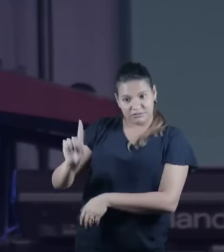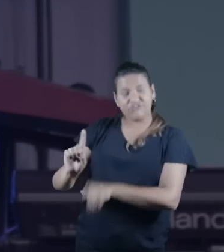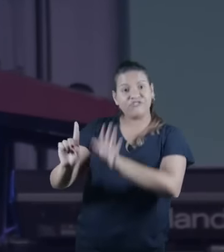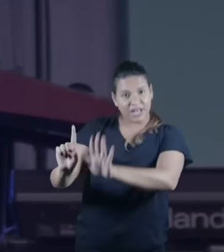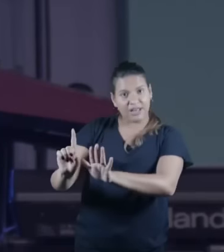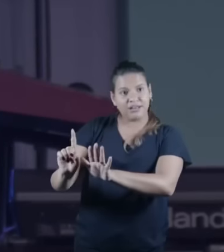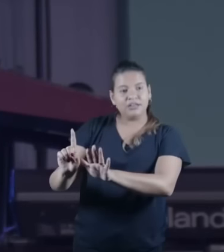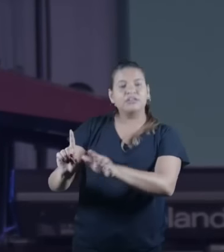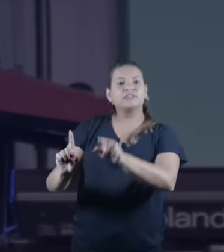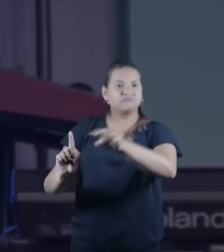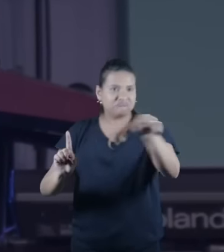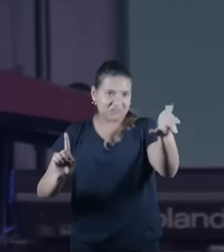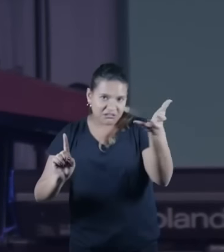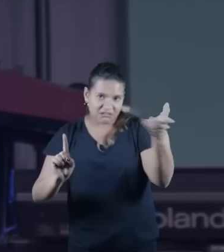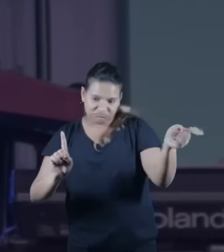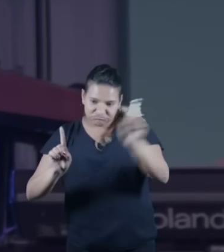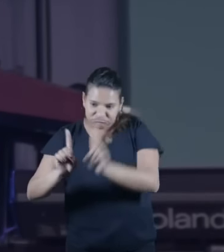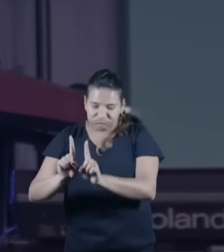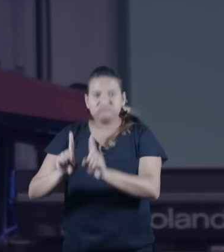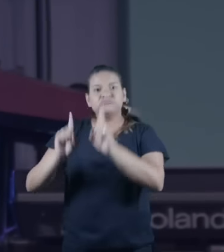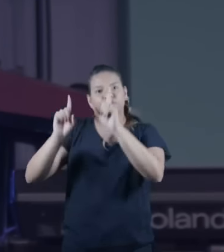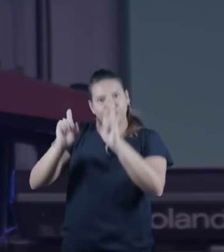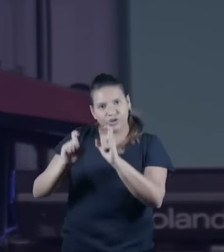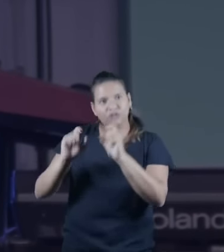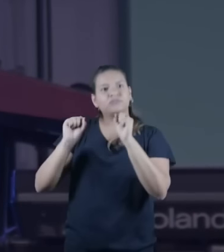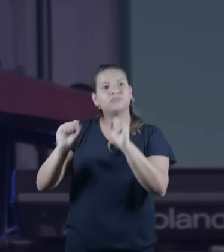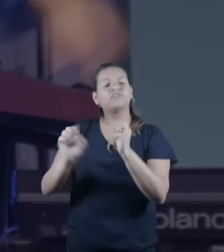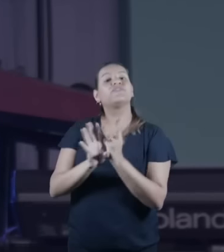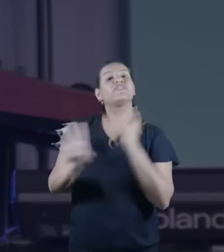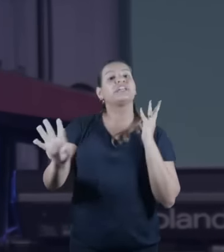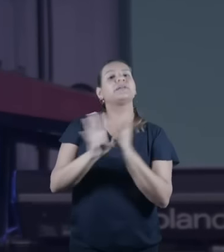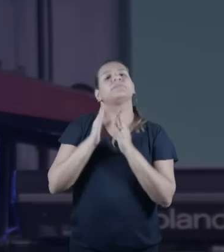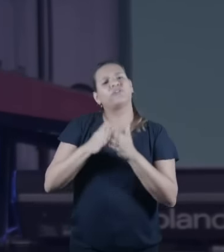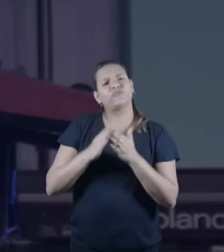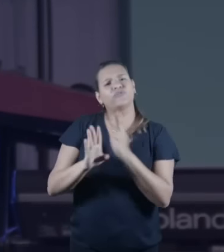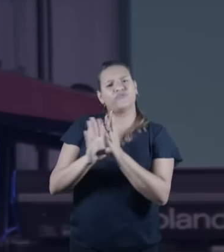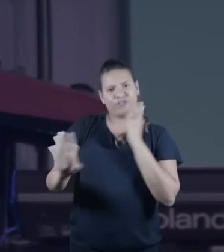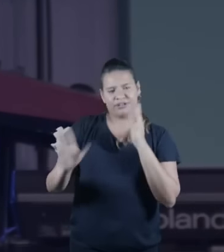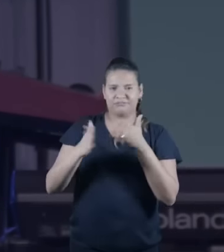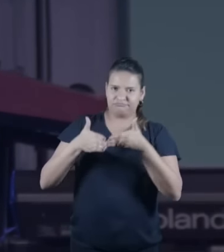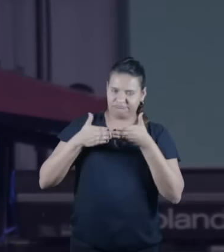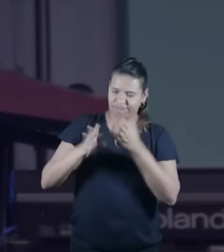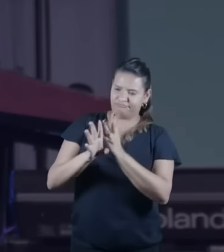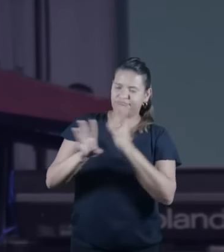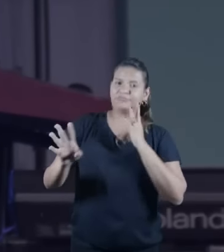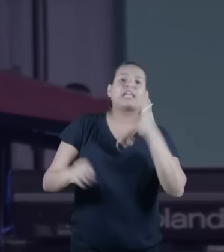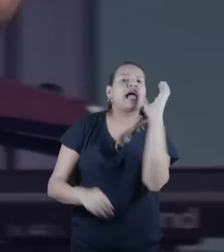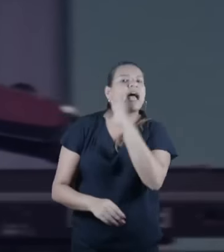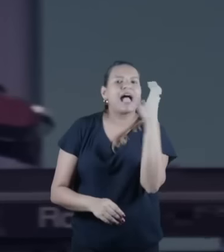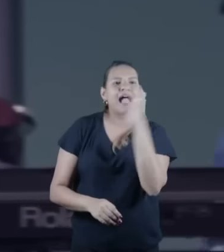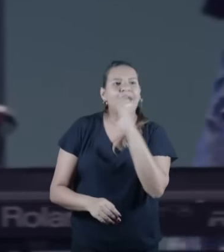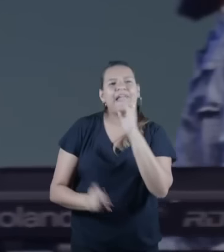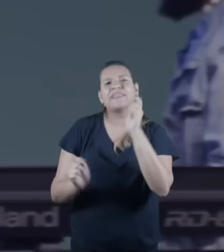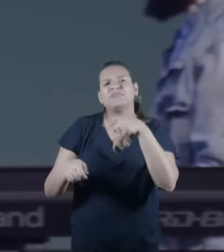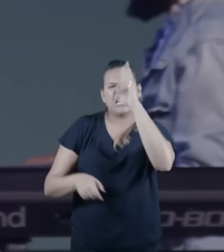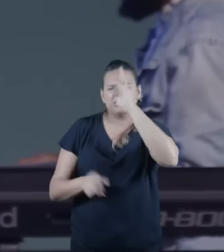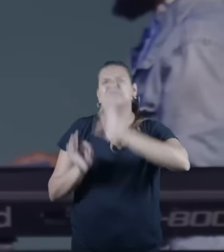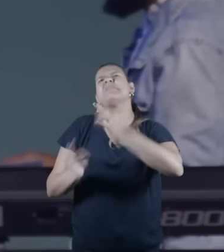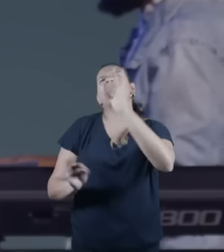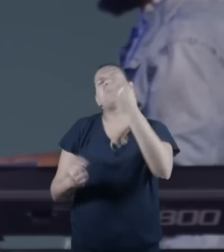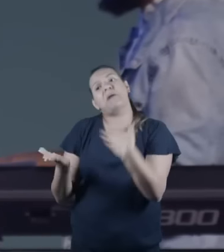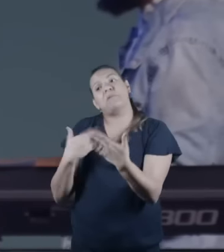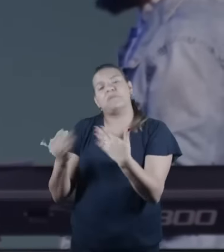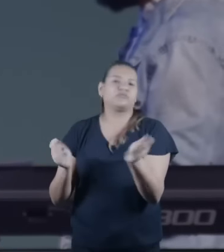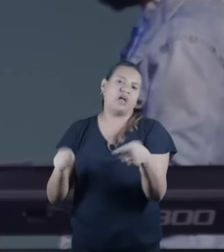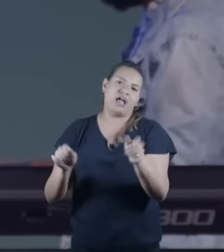pedir que você que quer tirar uma foto faça uma fila tá e que você seja breve não venha contar uma história longa